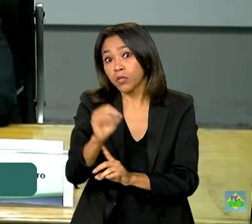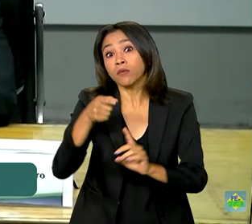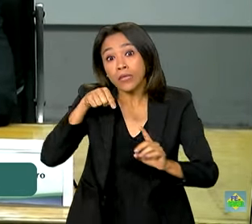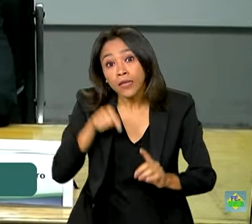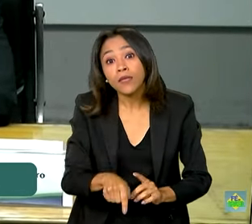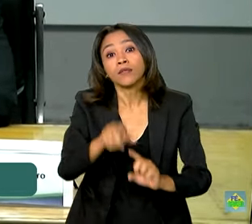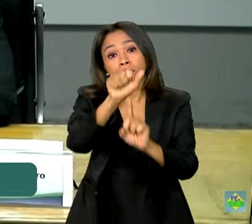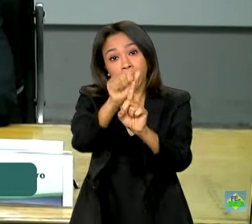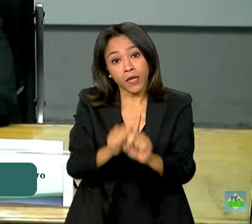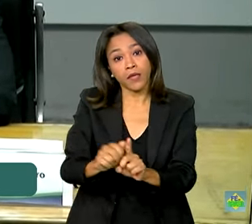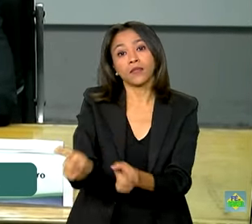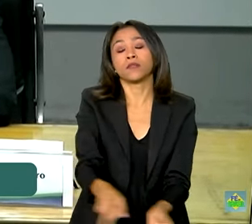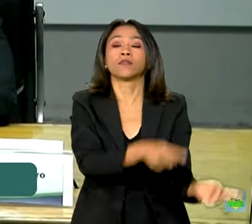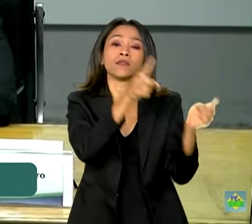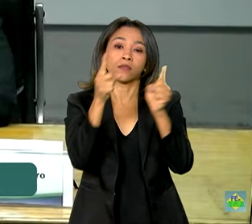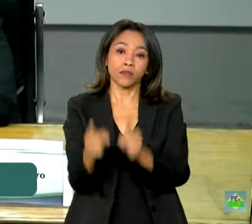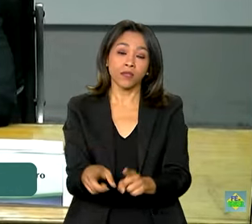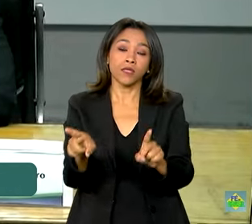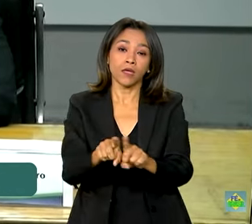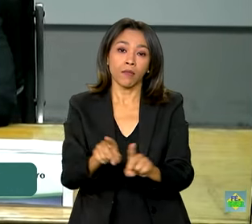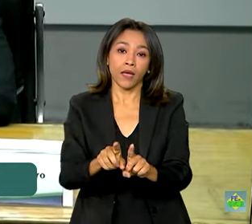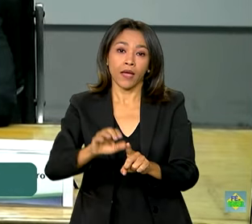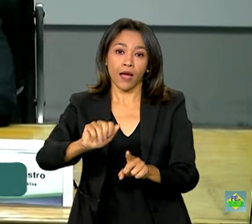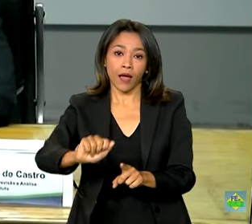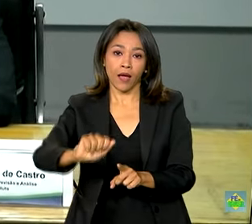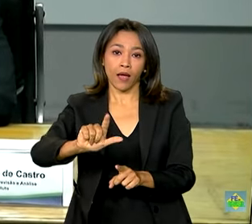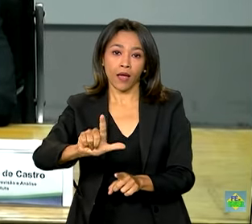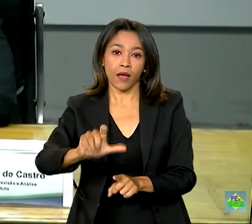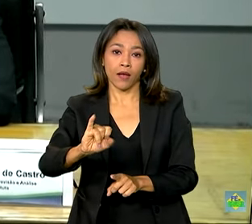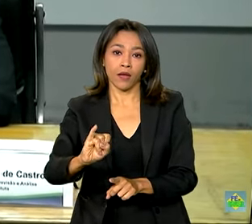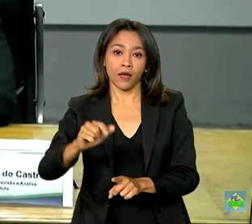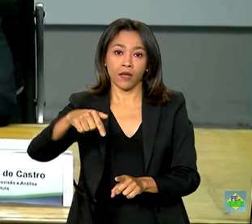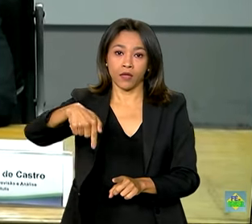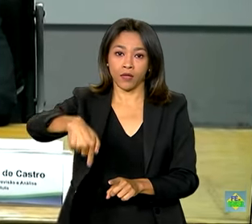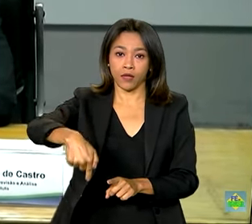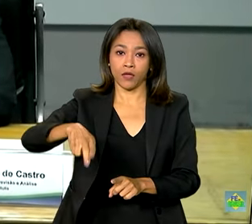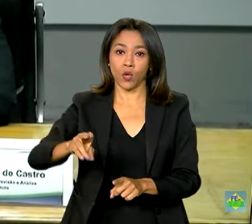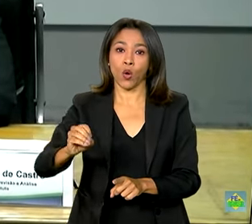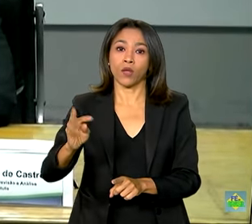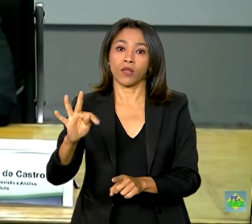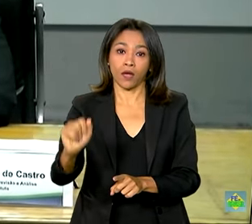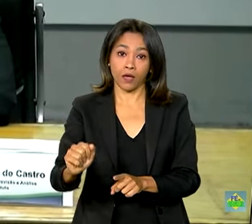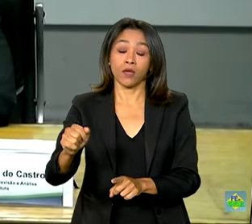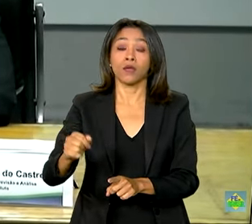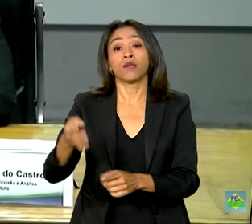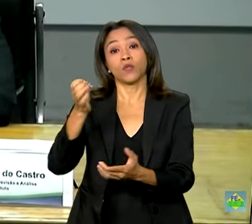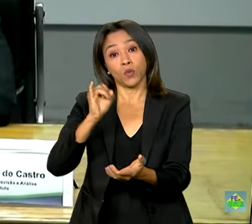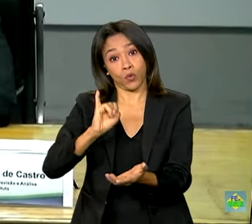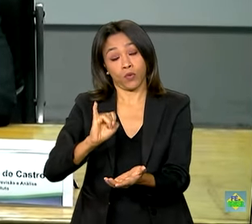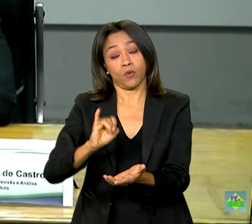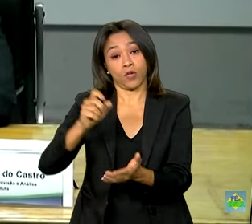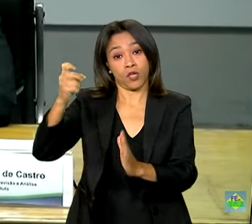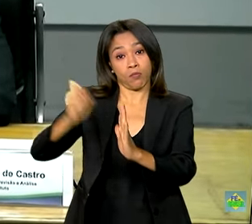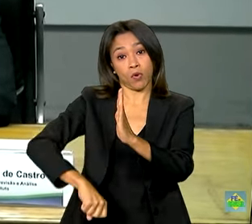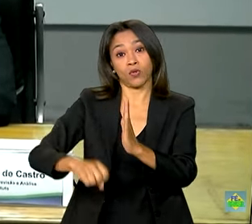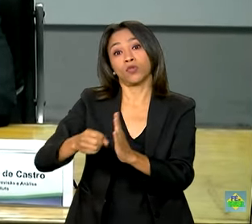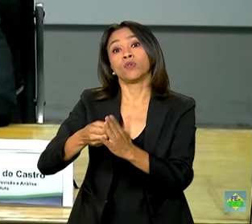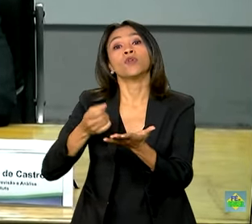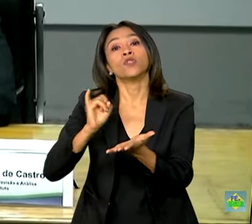mês, e do aumento das alíquotas efetivas, tanto do imposto de importação, quanto do IPI